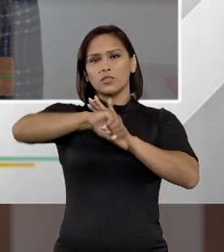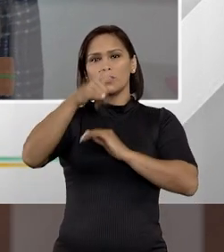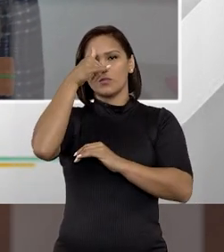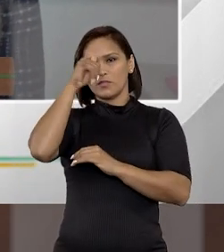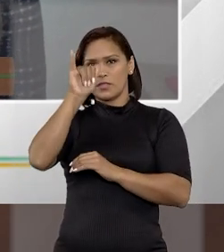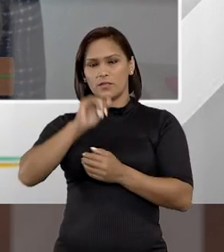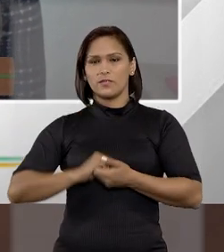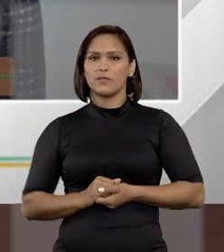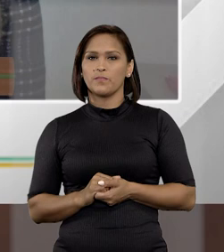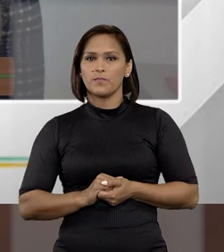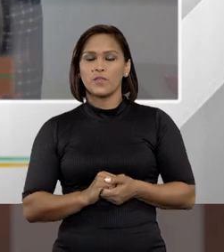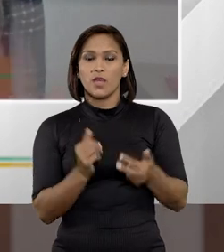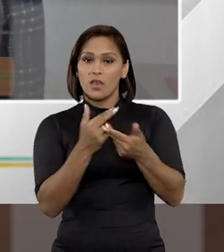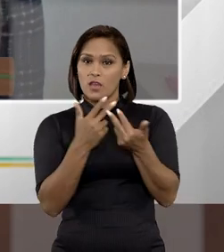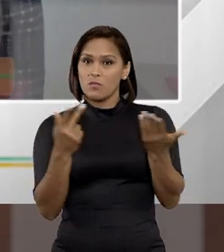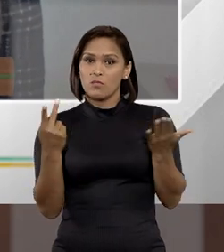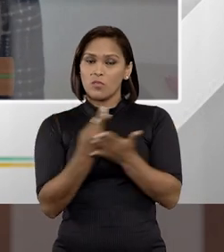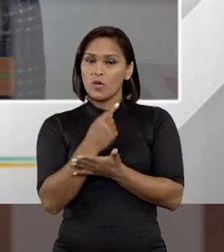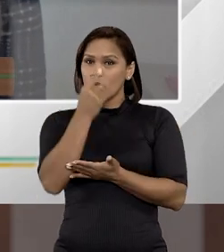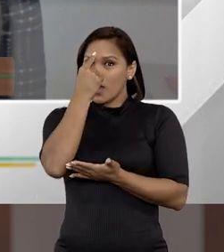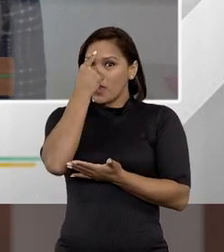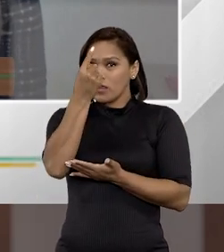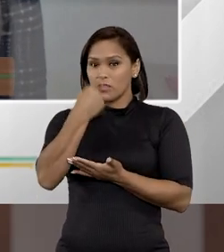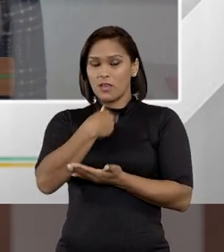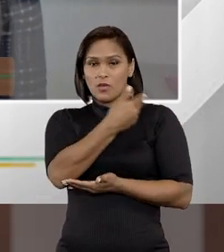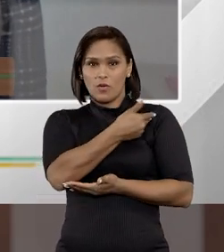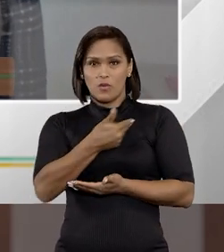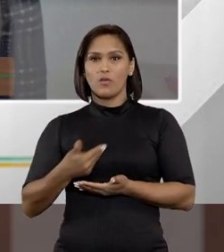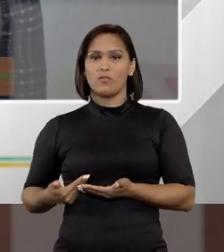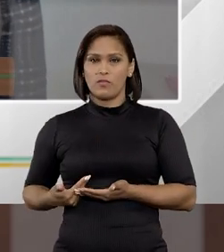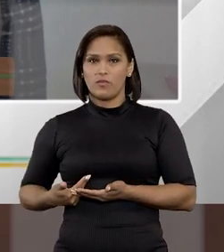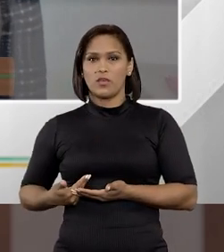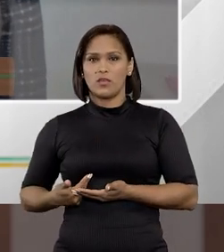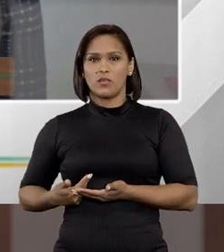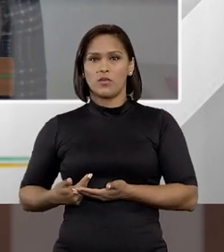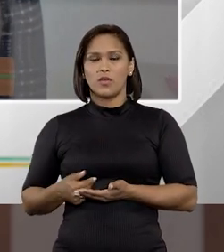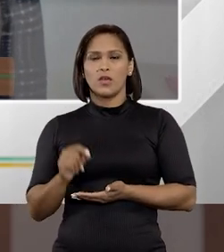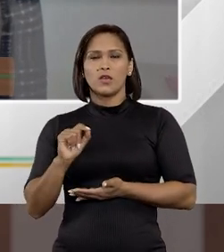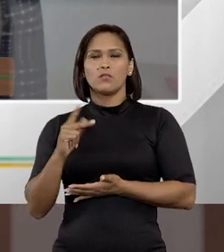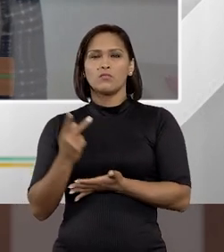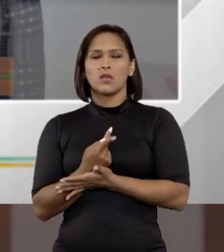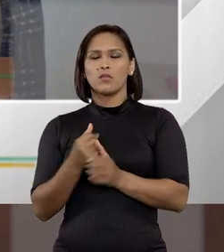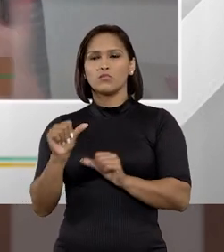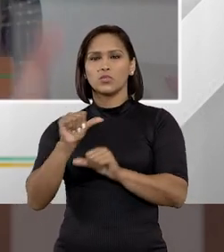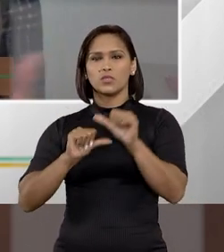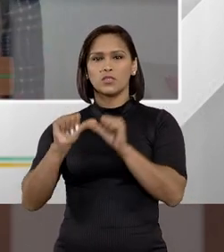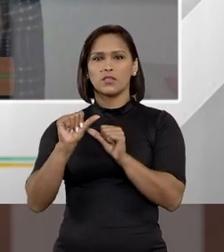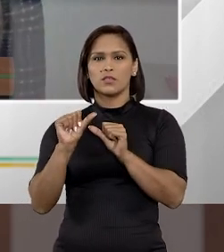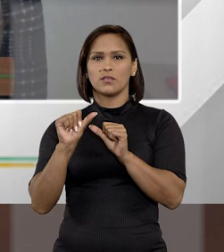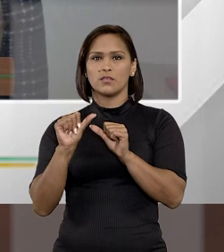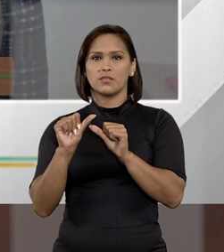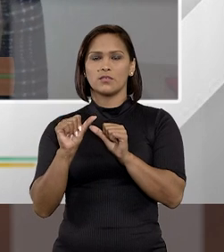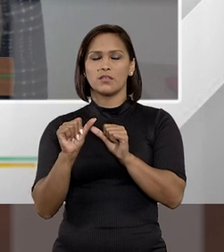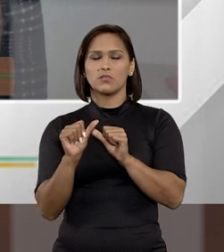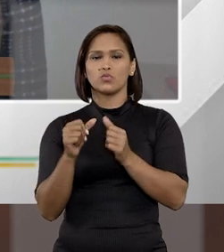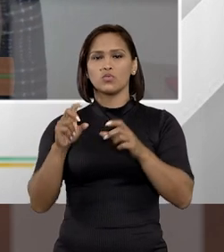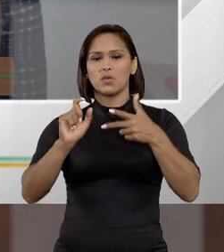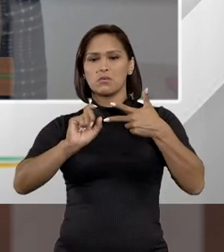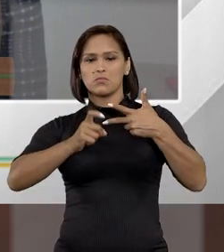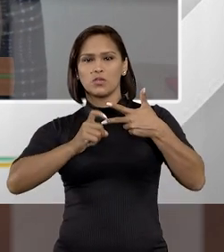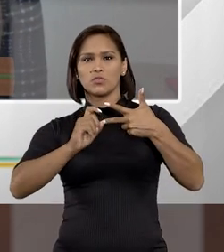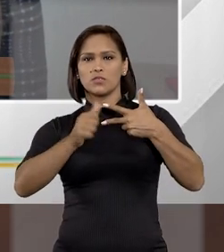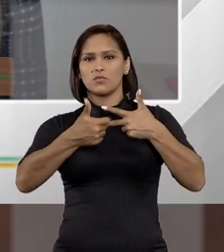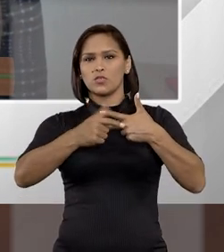anticrime. E muito embora a ideia do governo, né, com a mudança aí do